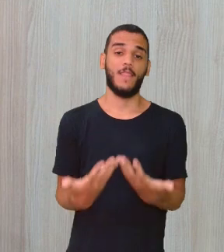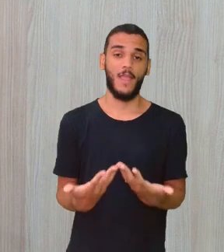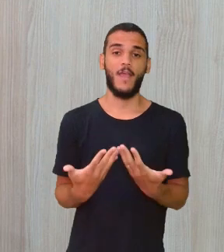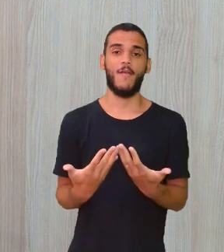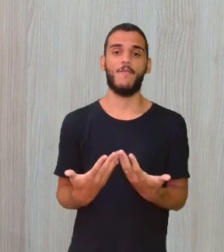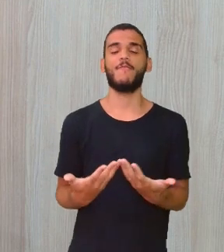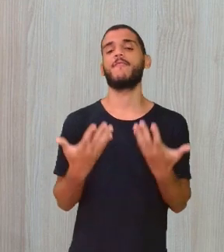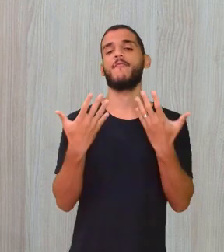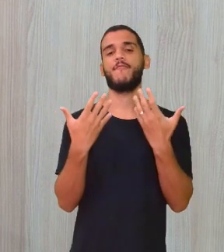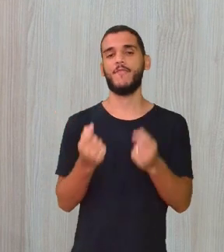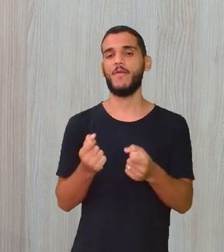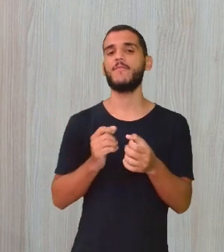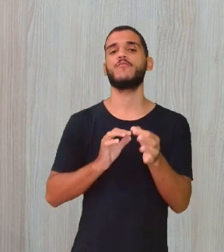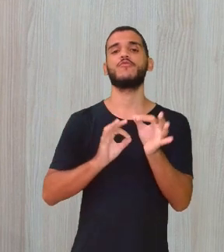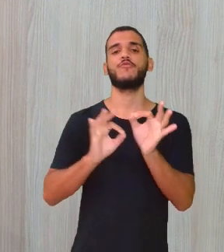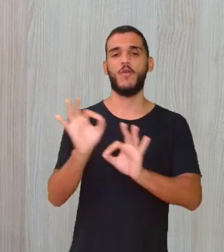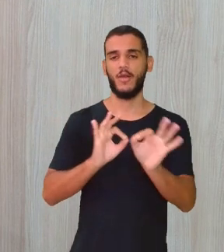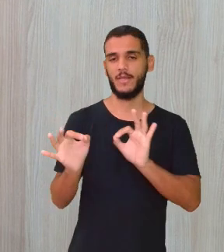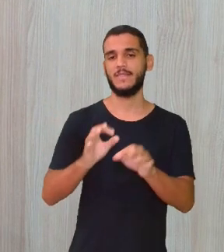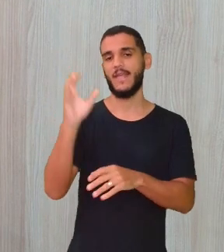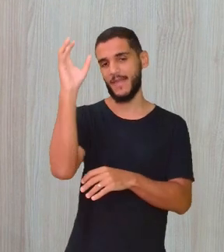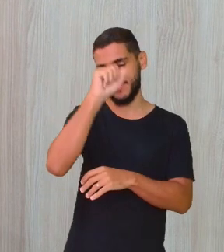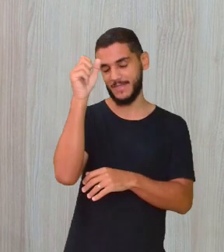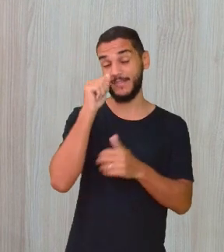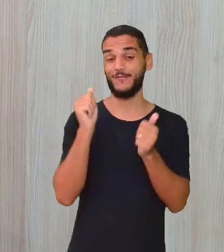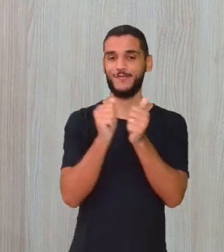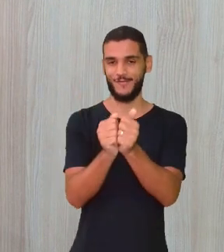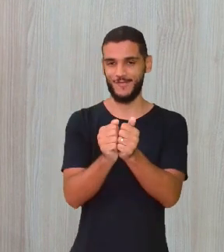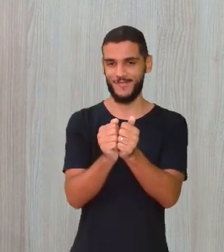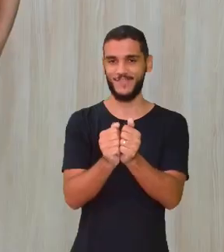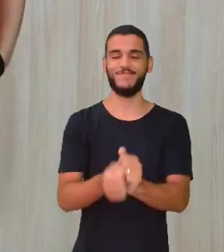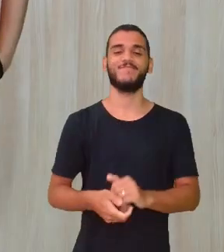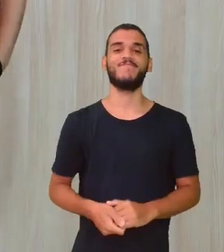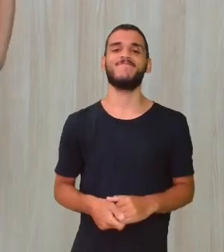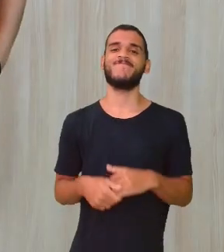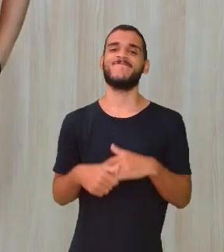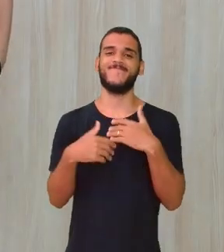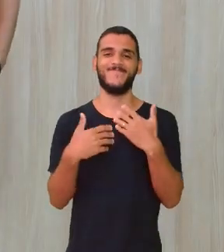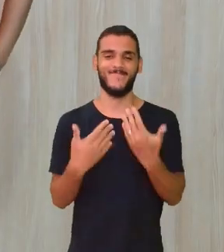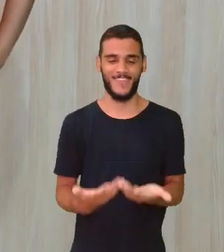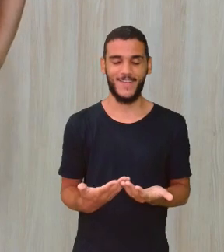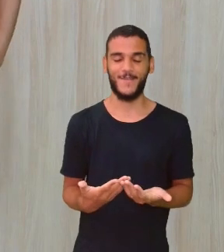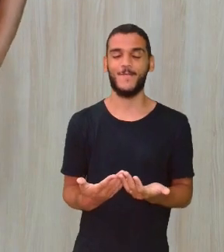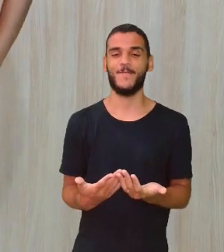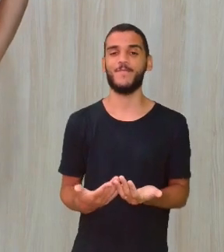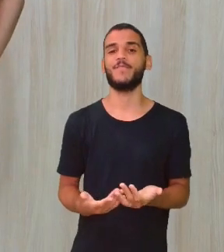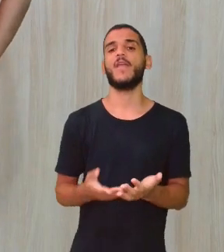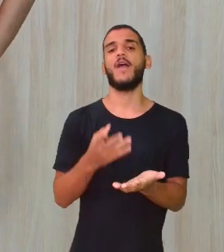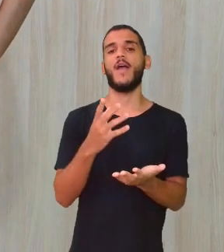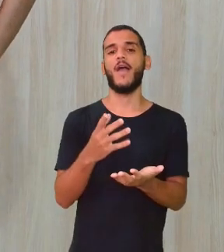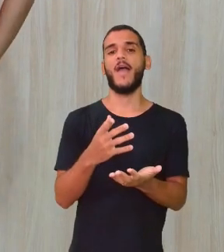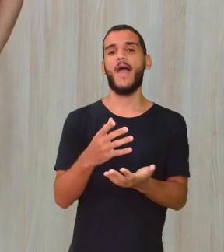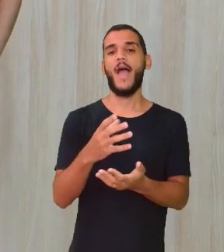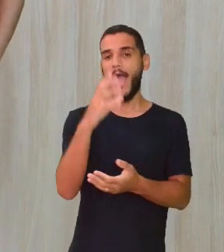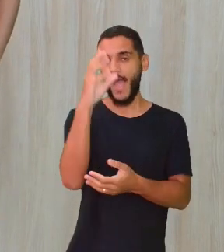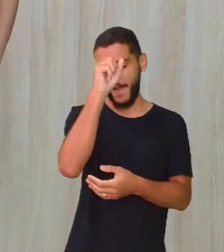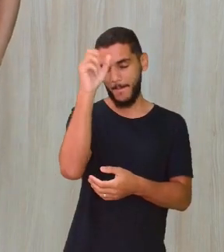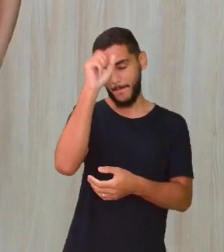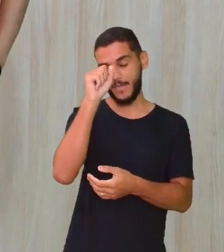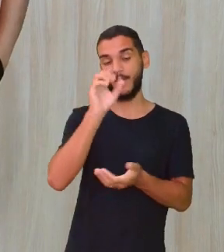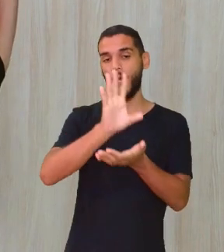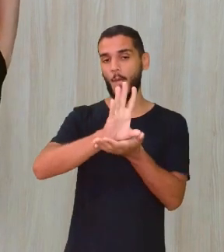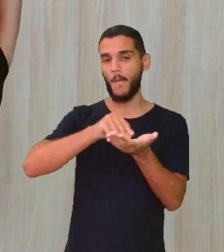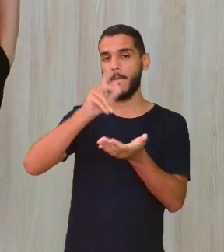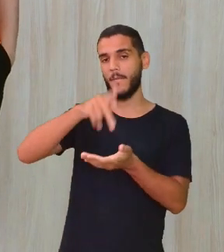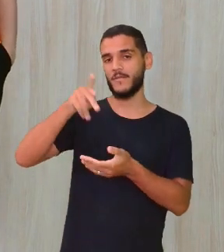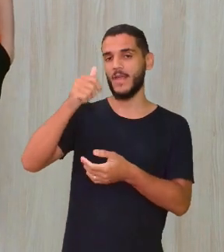recompor essa aprendizagem juntos. É isso aí. Então, escutem a professora Adriana. E qualquer dúvida